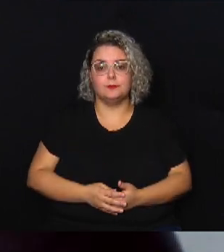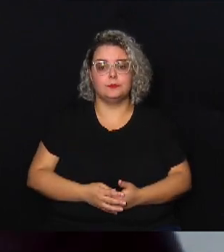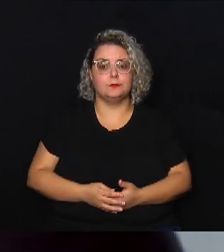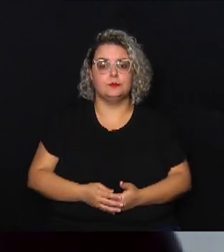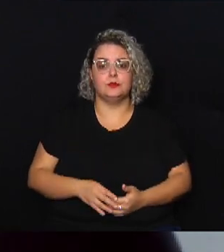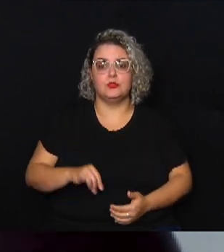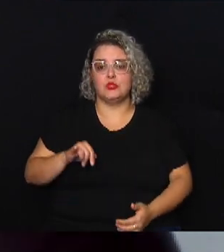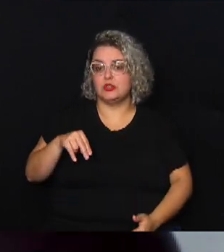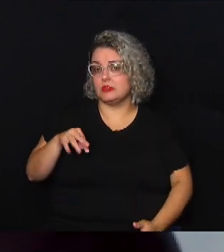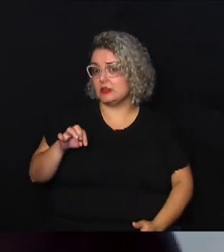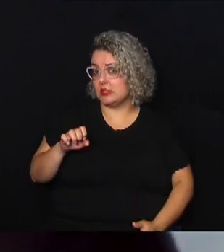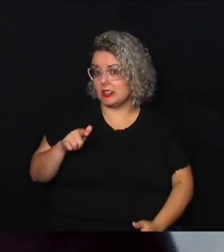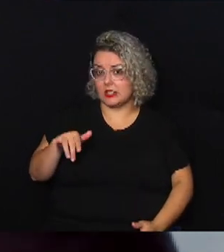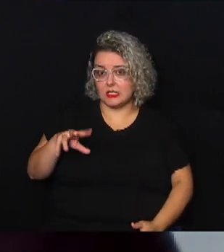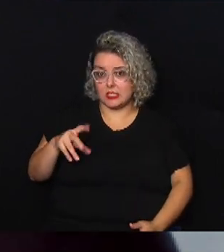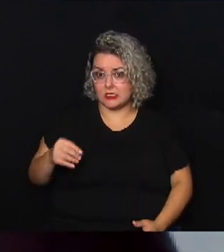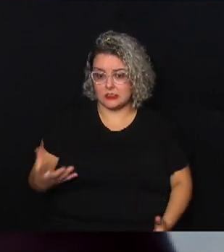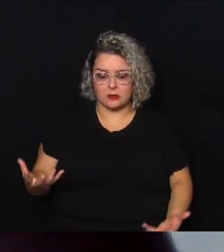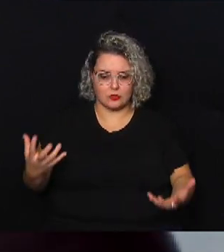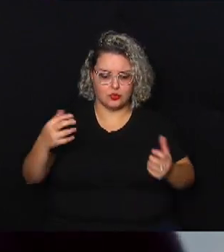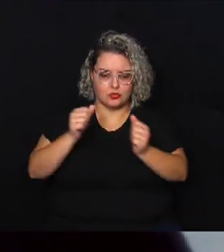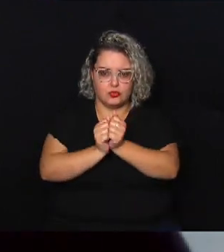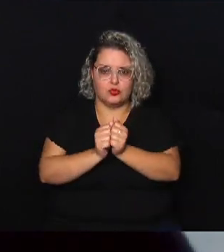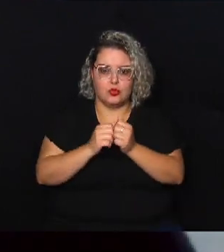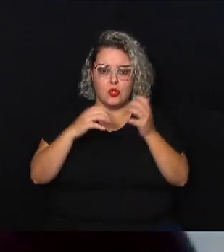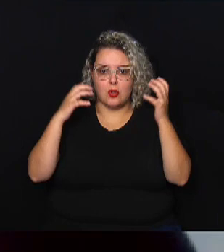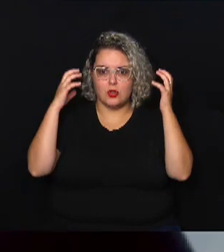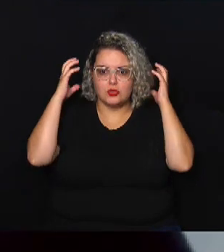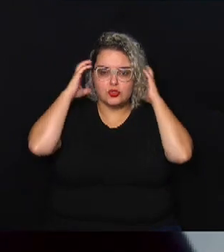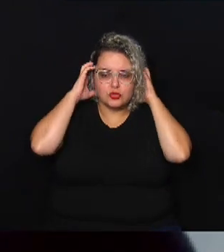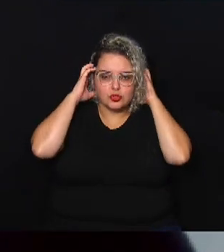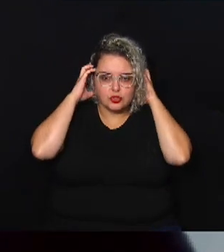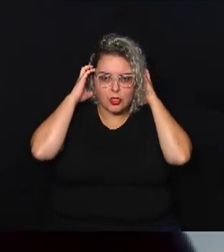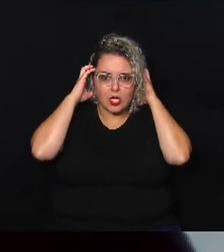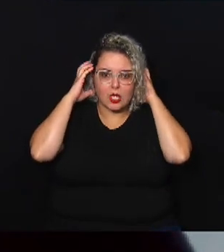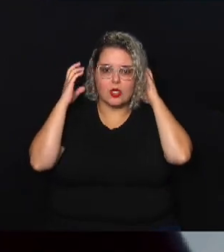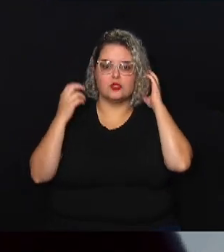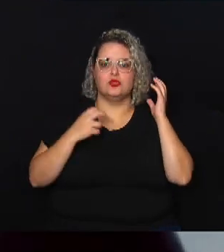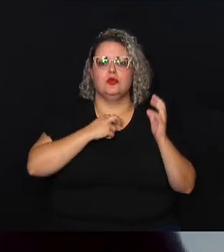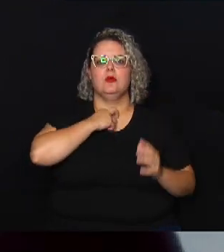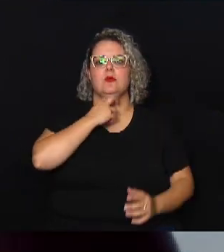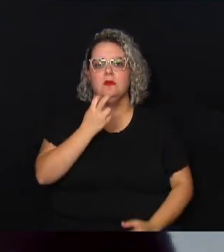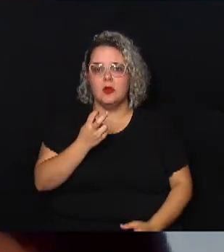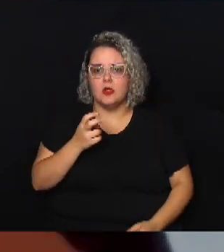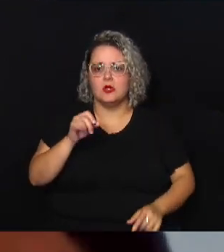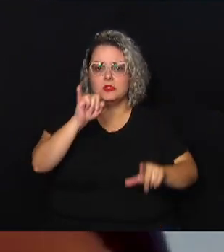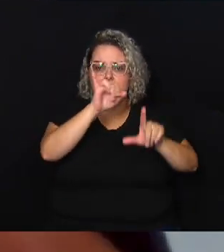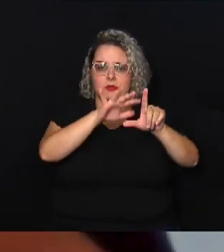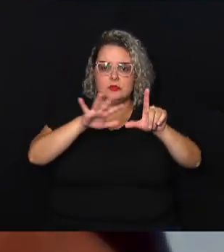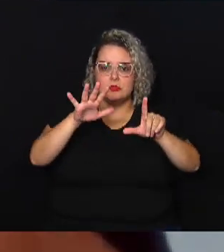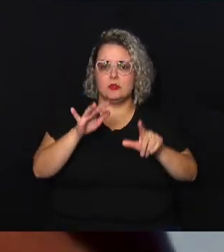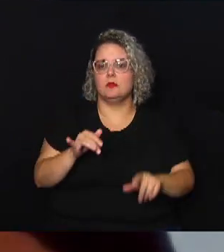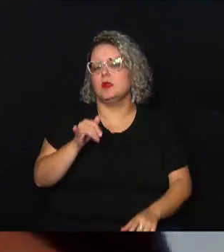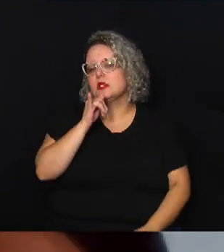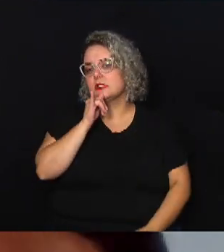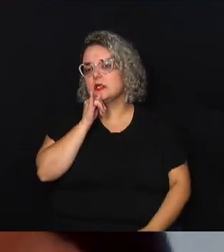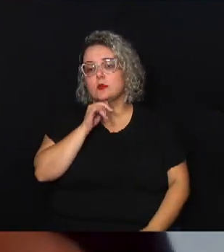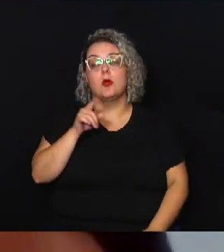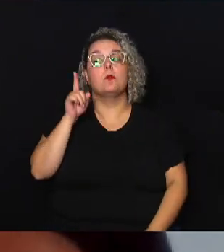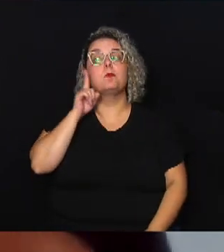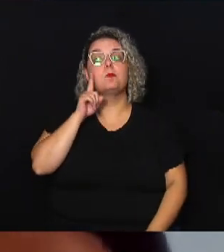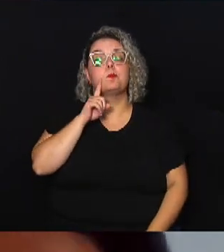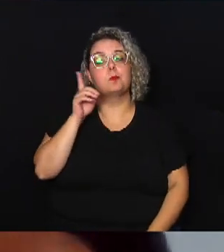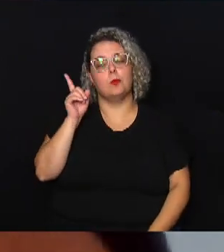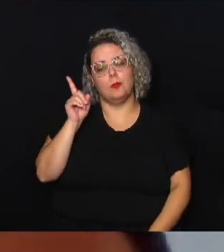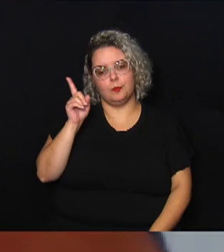de de rádios voz e imagem eu vou dar um exemplo a vocês os Estados Unidos que são países de é